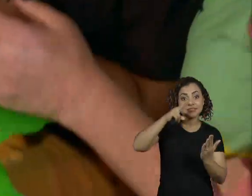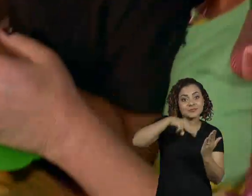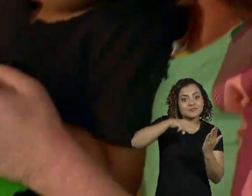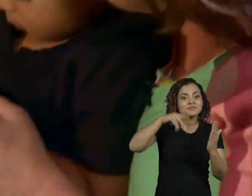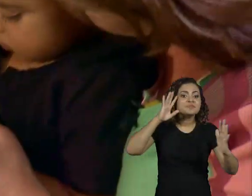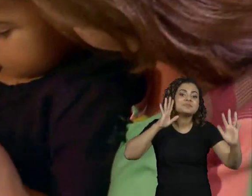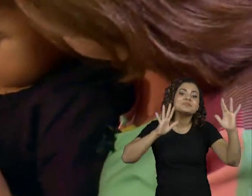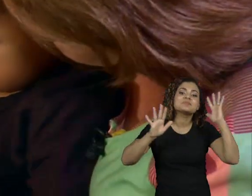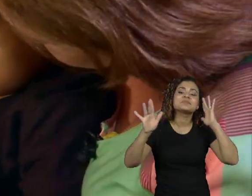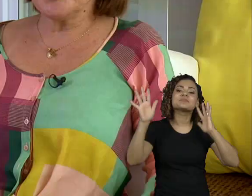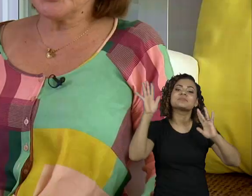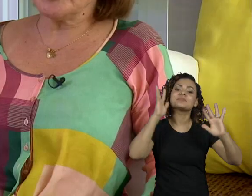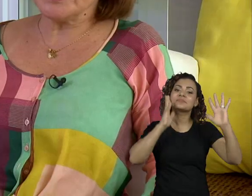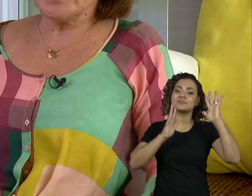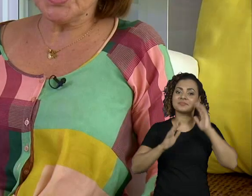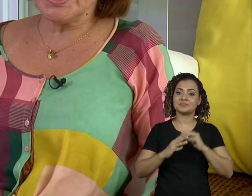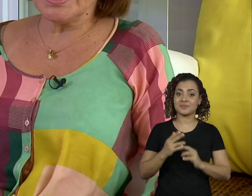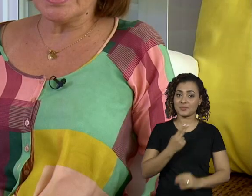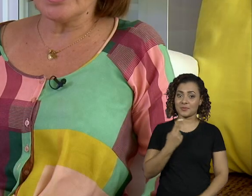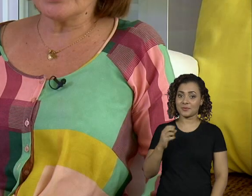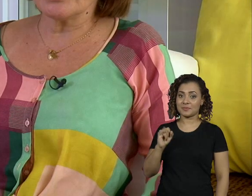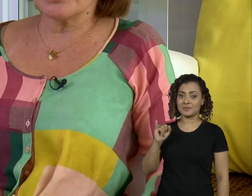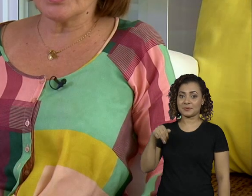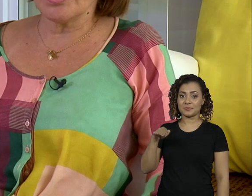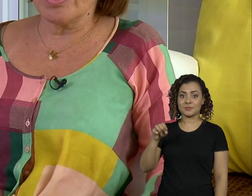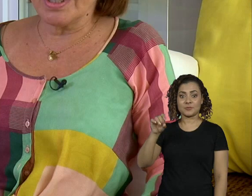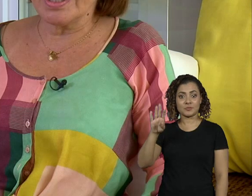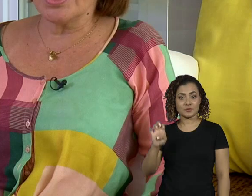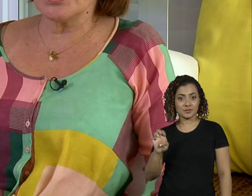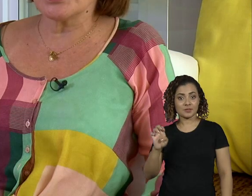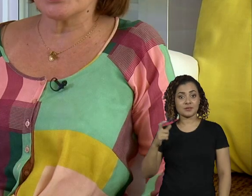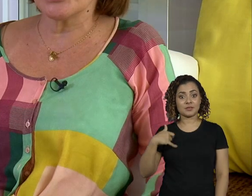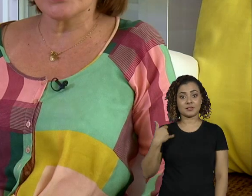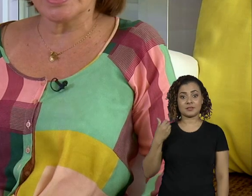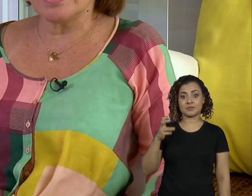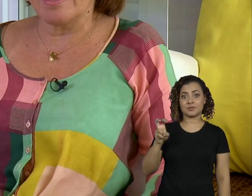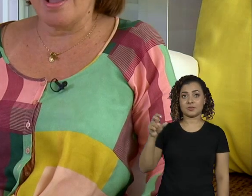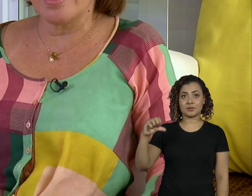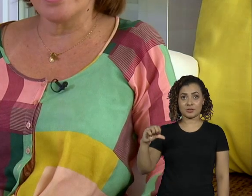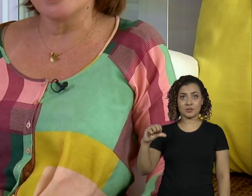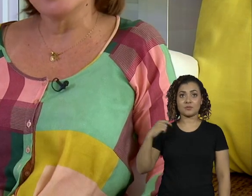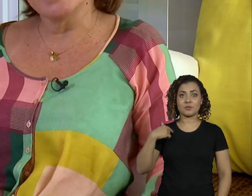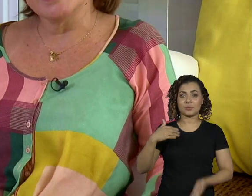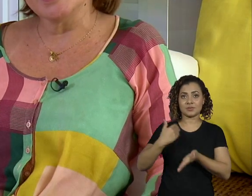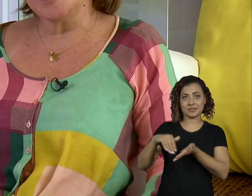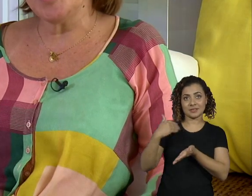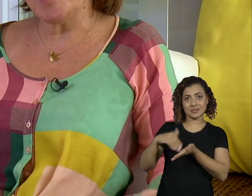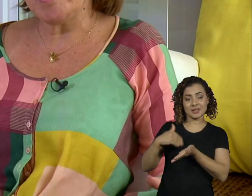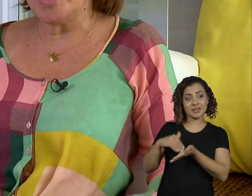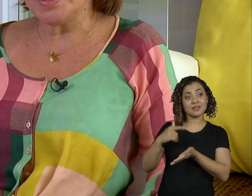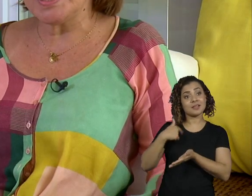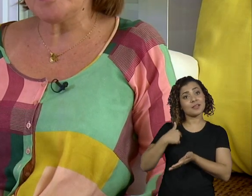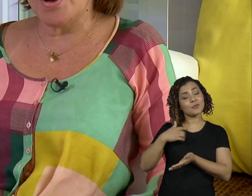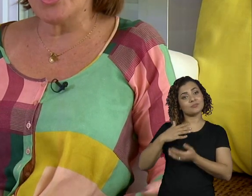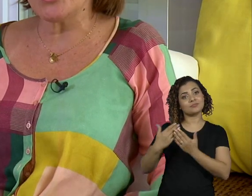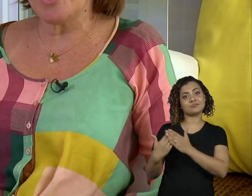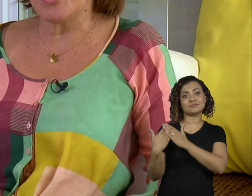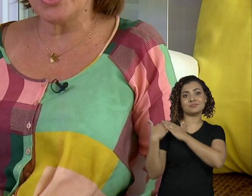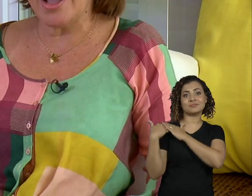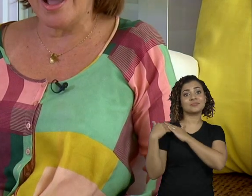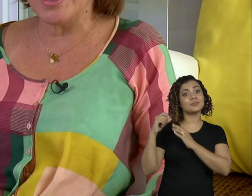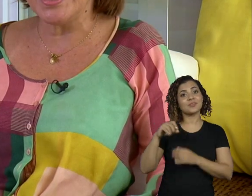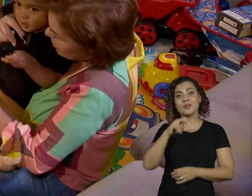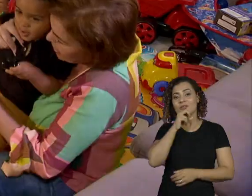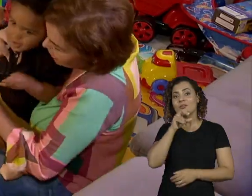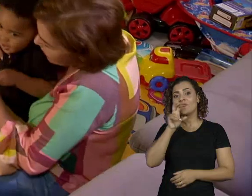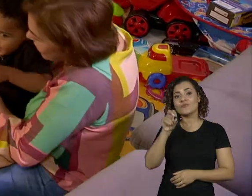mundo da leitura. Meu nome é Simone, eu tenho 59 anos, sou secretária e meu papel principal sou a